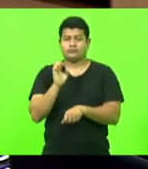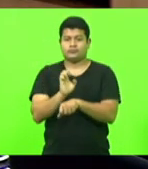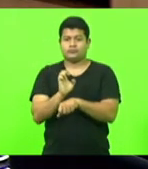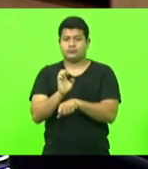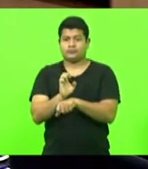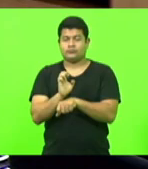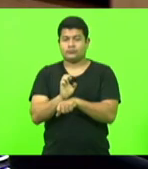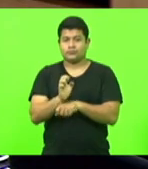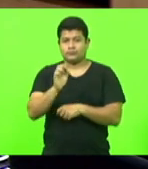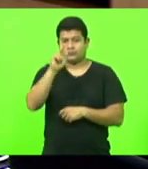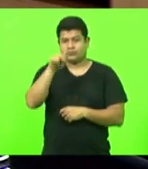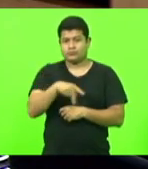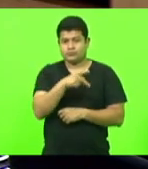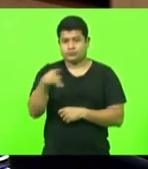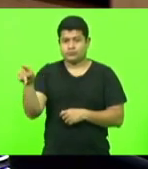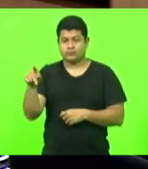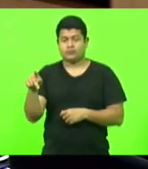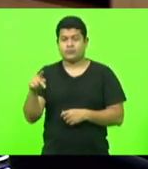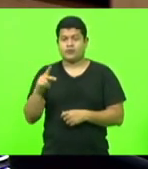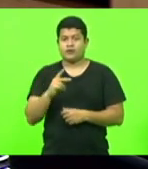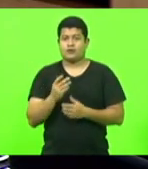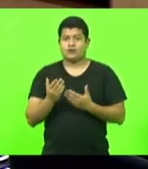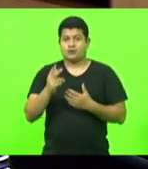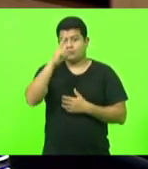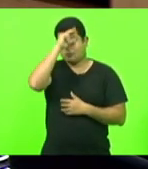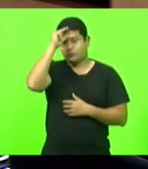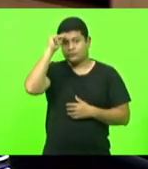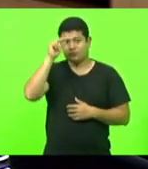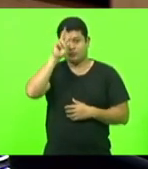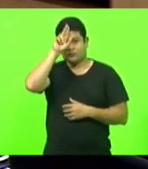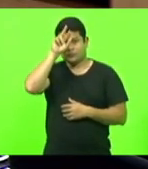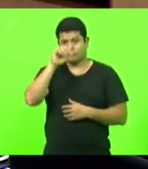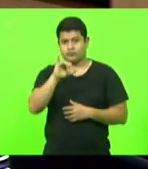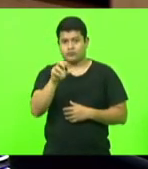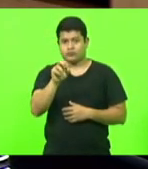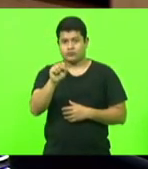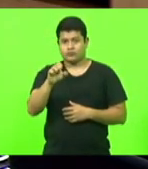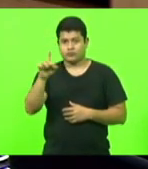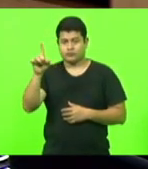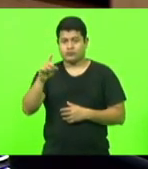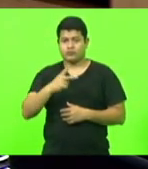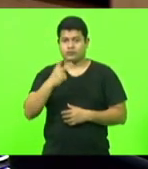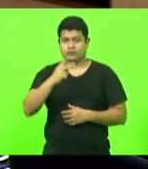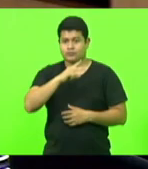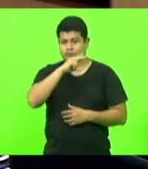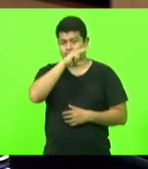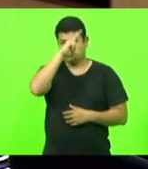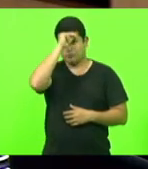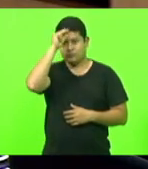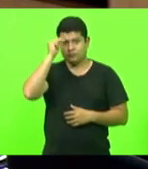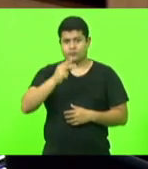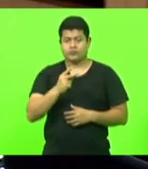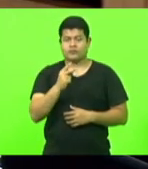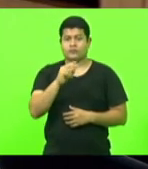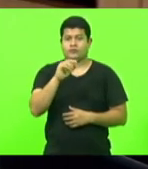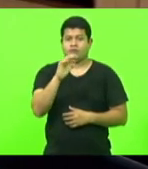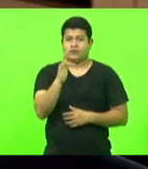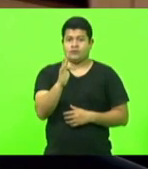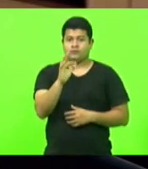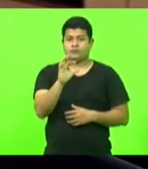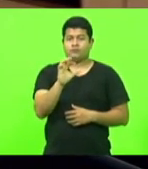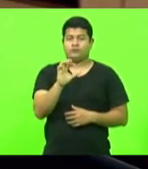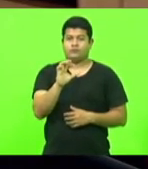de Forquilinha, José Cláudio Gonçalves. Senhor Vice-Prefeito do Município de Forquilinha, Valsir Antônio Matias. Excelentíssimo Sr.